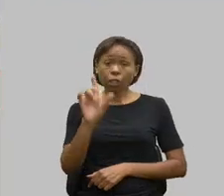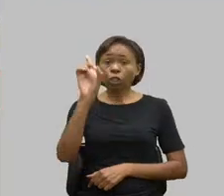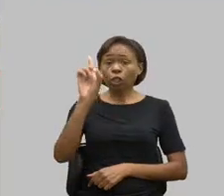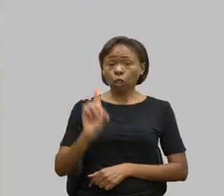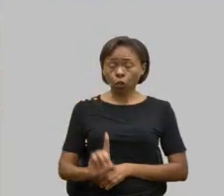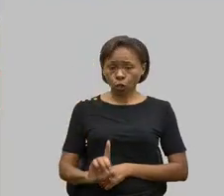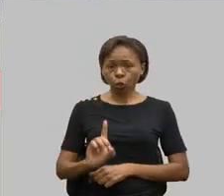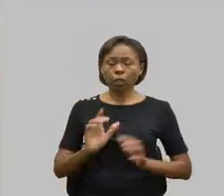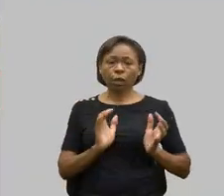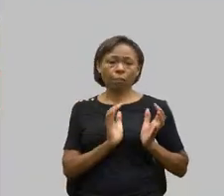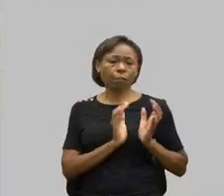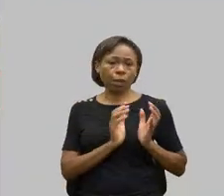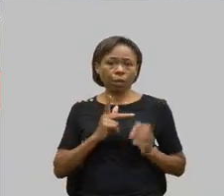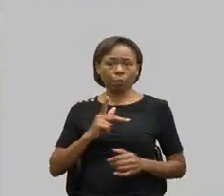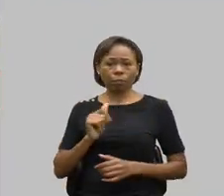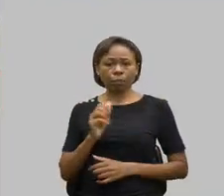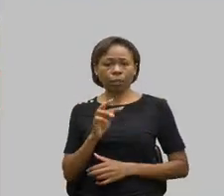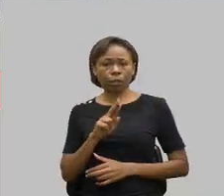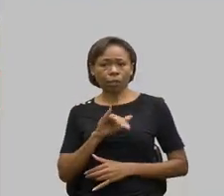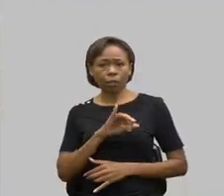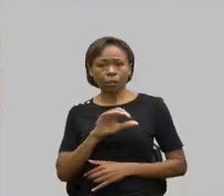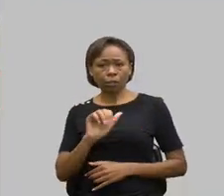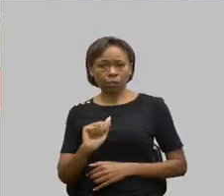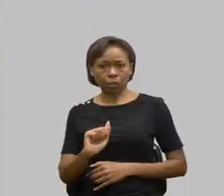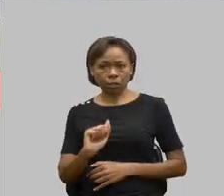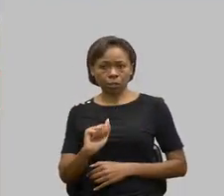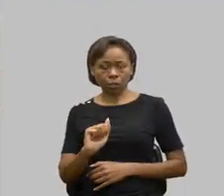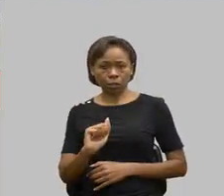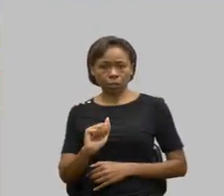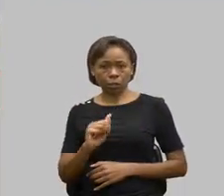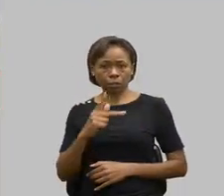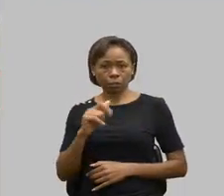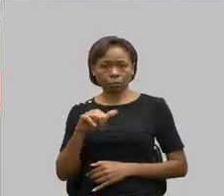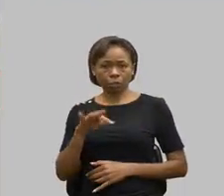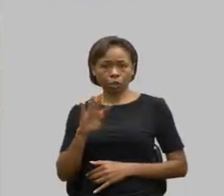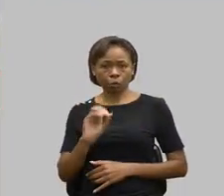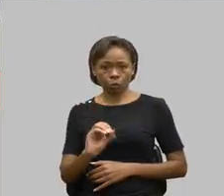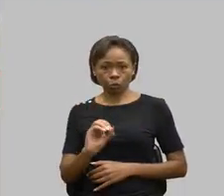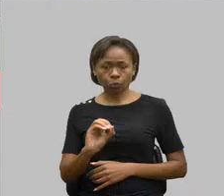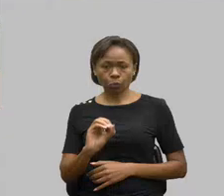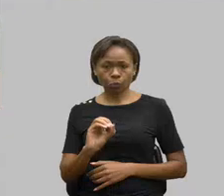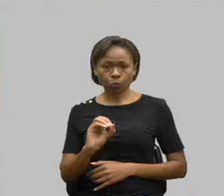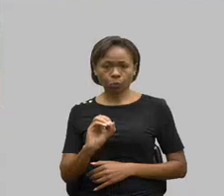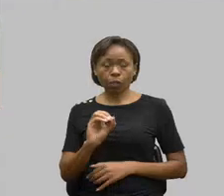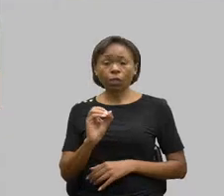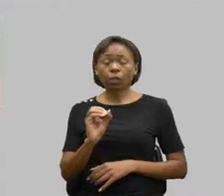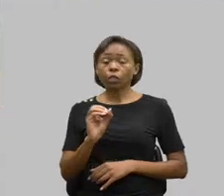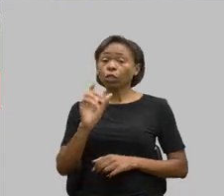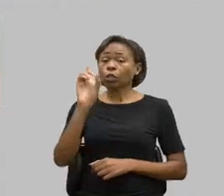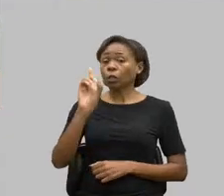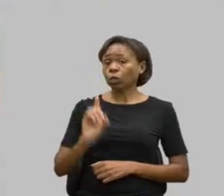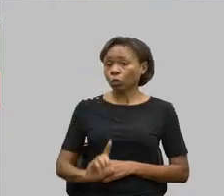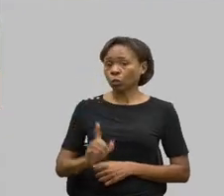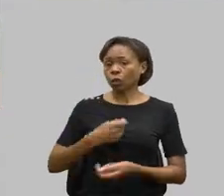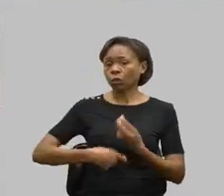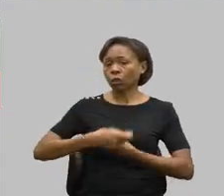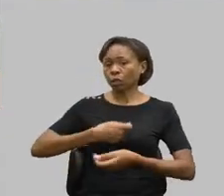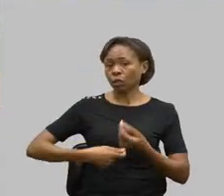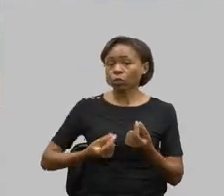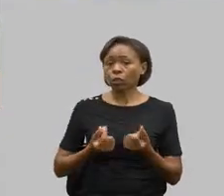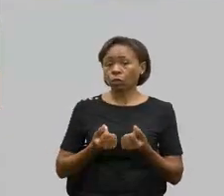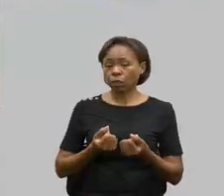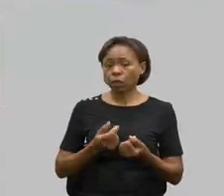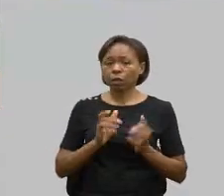Patrícia Pinto Valadares, diretora administrativa financeira da